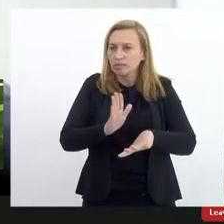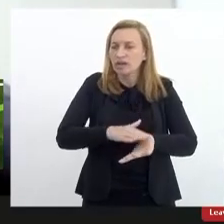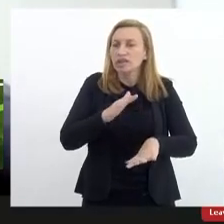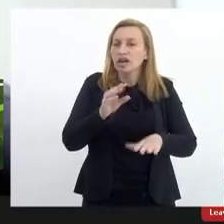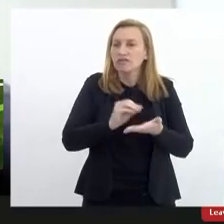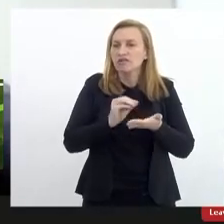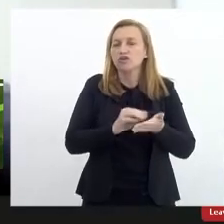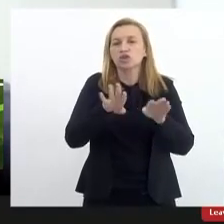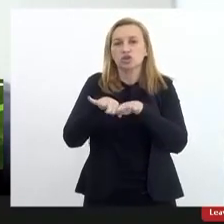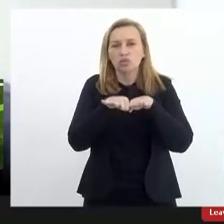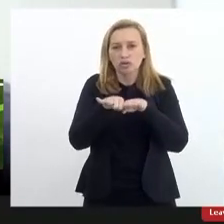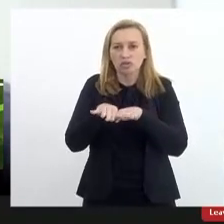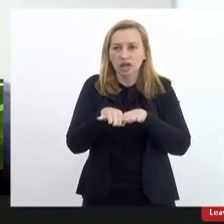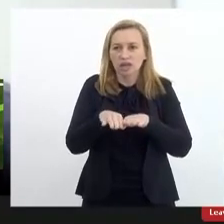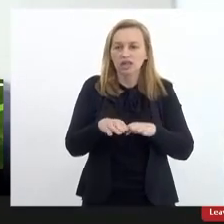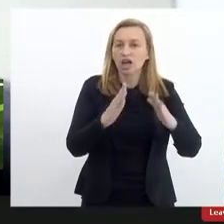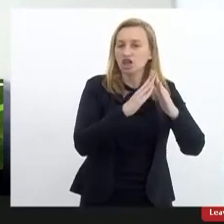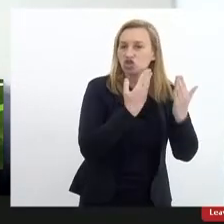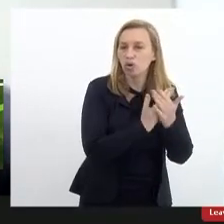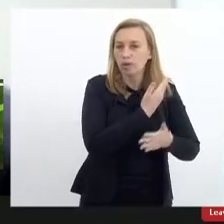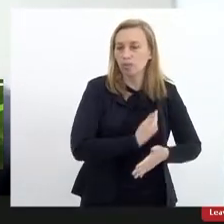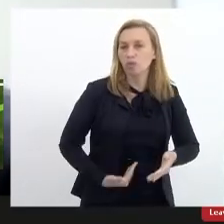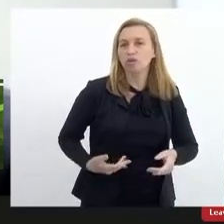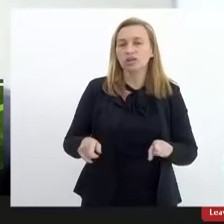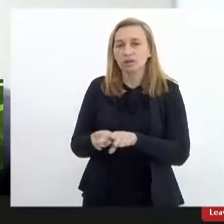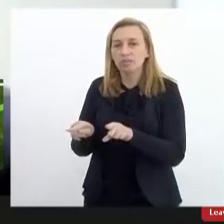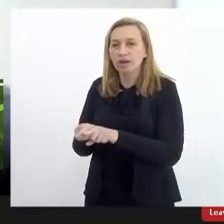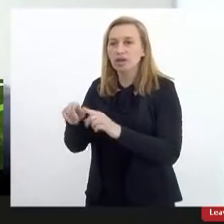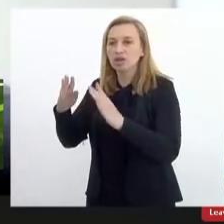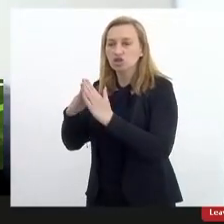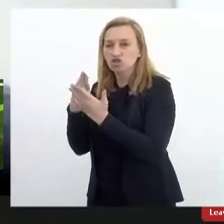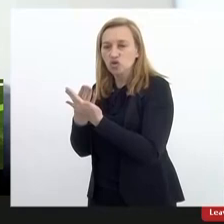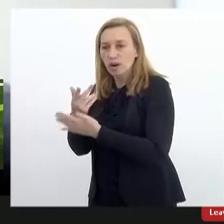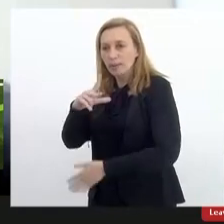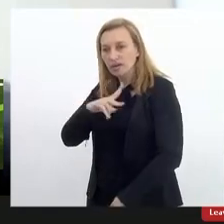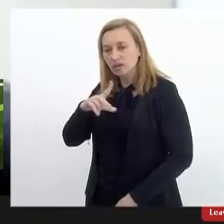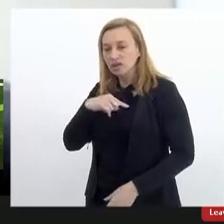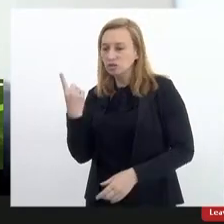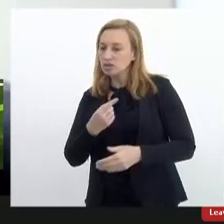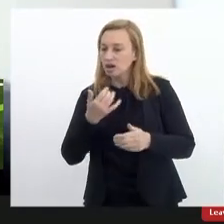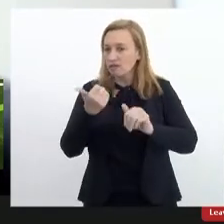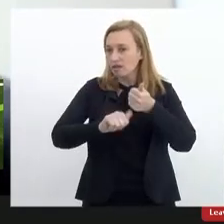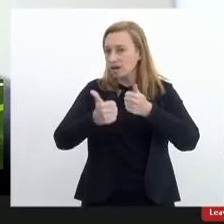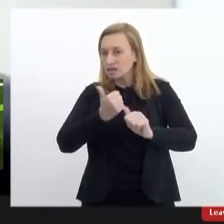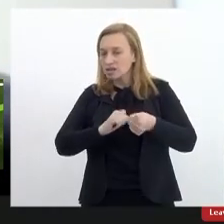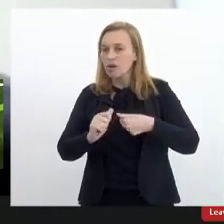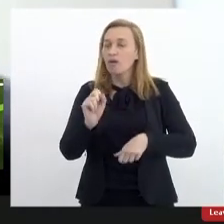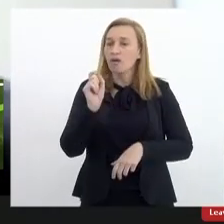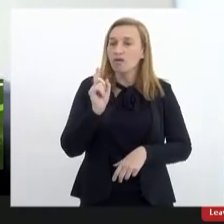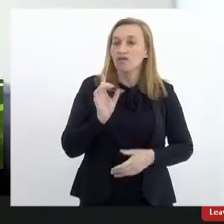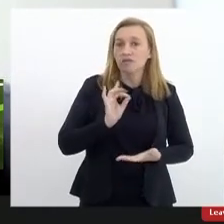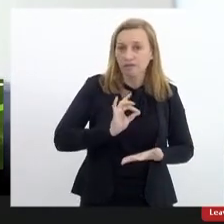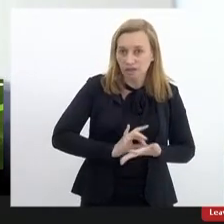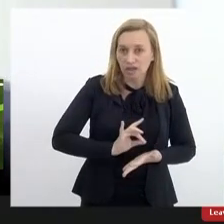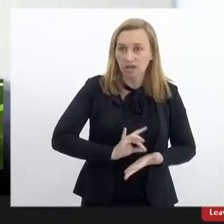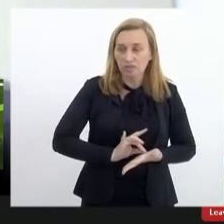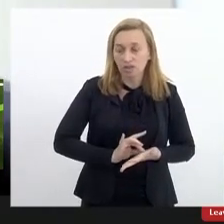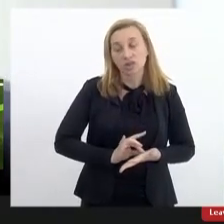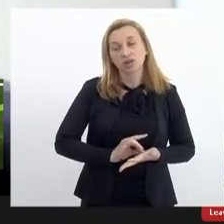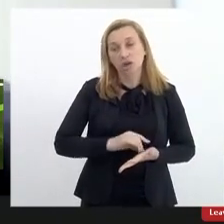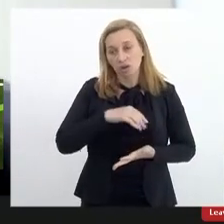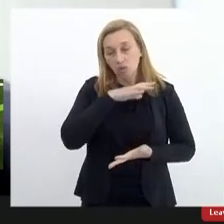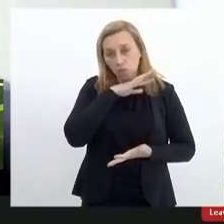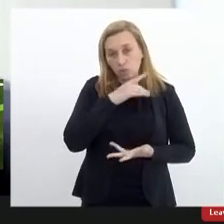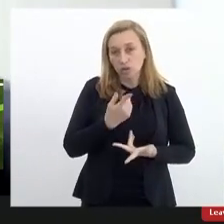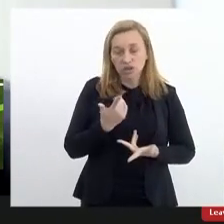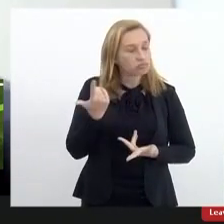desigualdades entre a rede privada e a rede pública na nossa avaliação seria realmente devastador